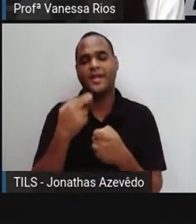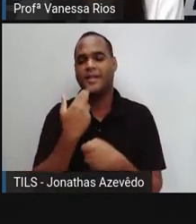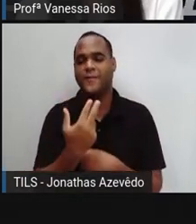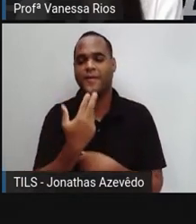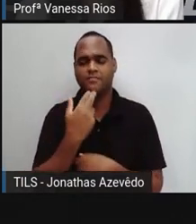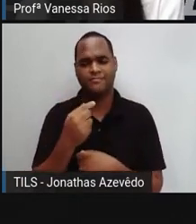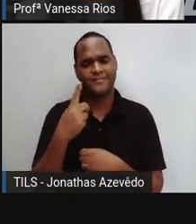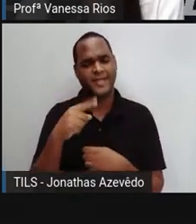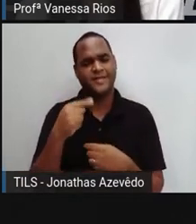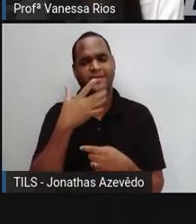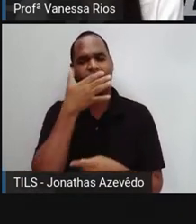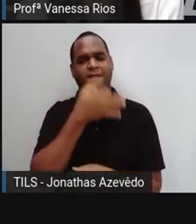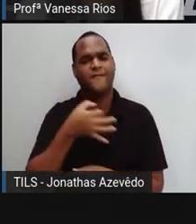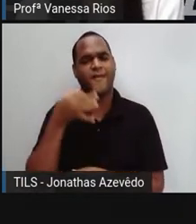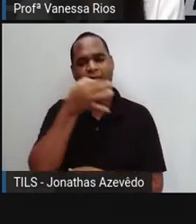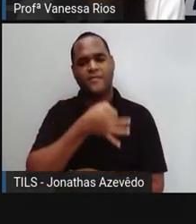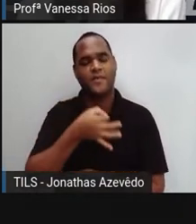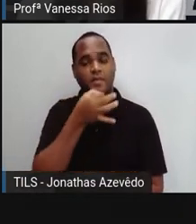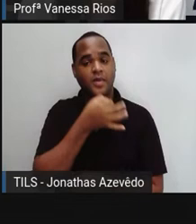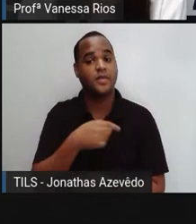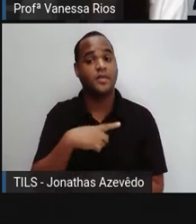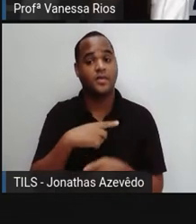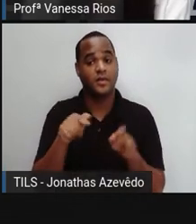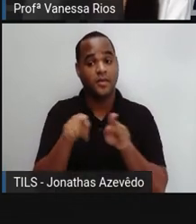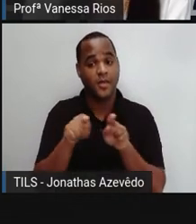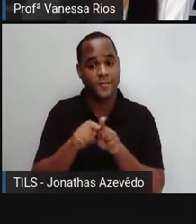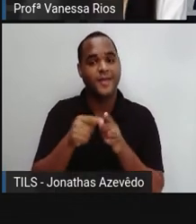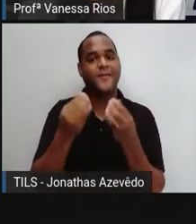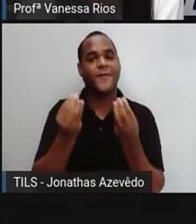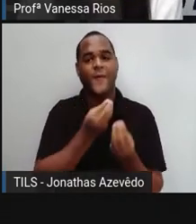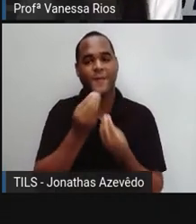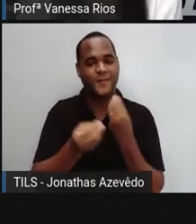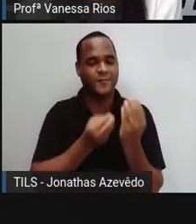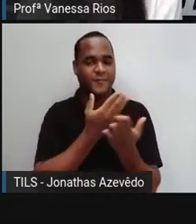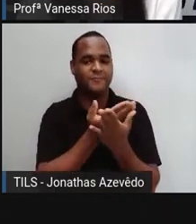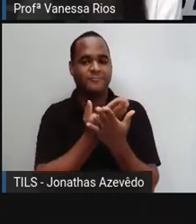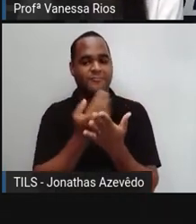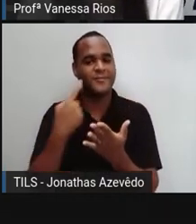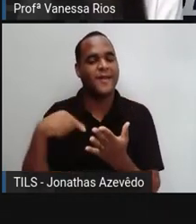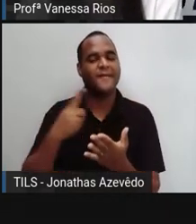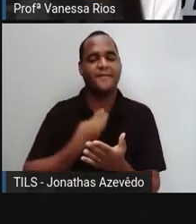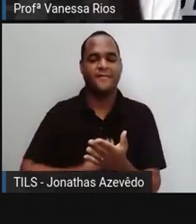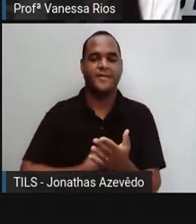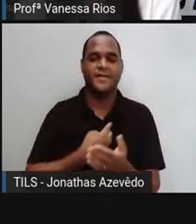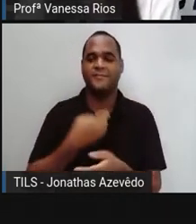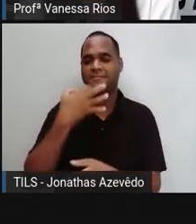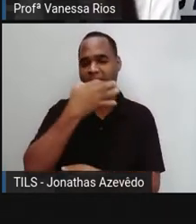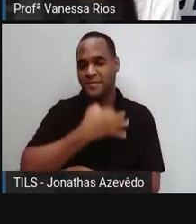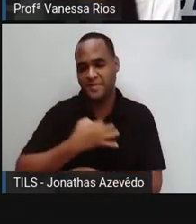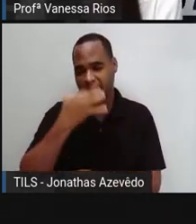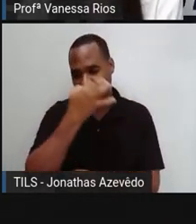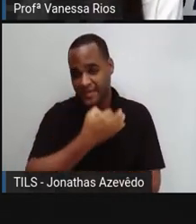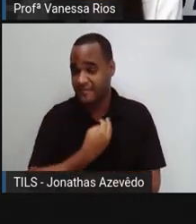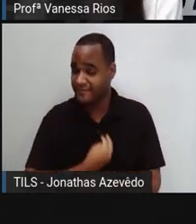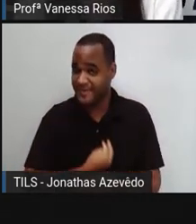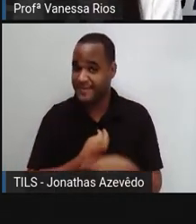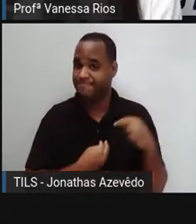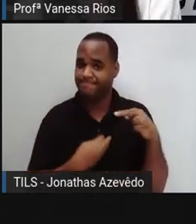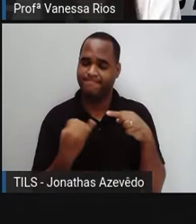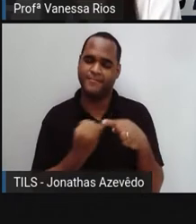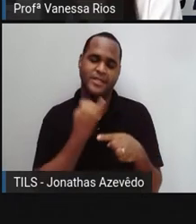de falar da gente também, nós já estudamos sobre isso, também é viva, a nossa oralidade também é viva.